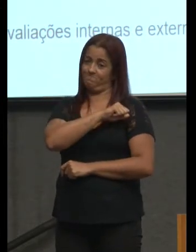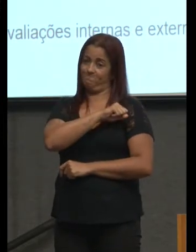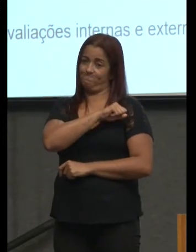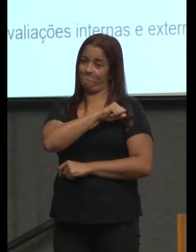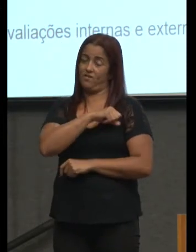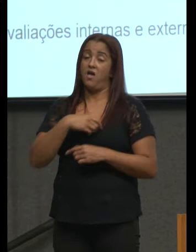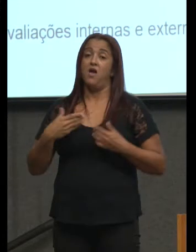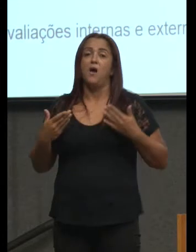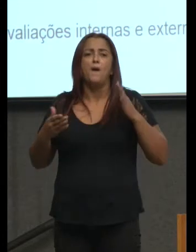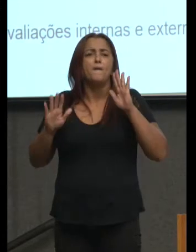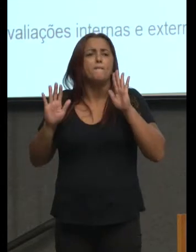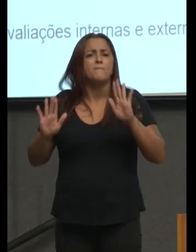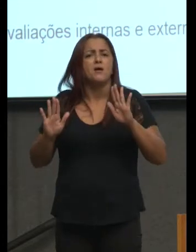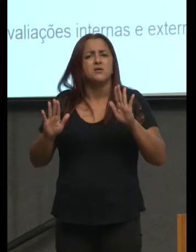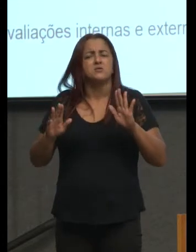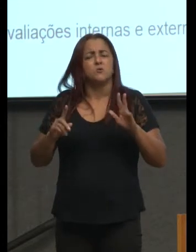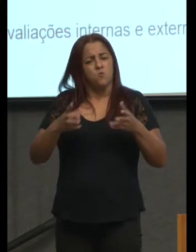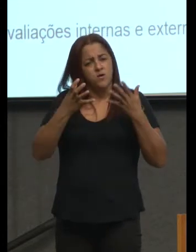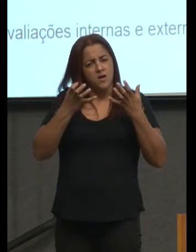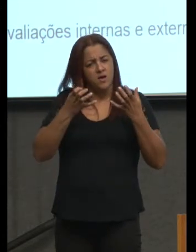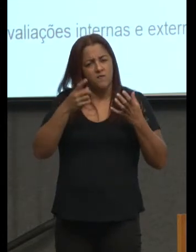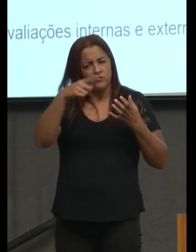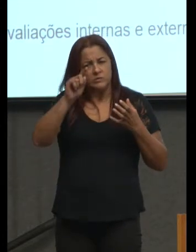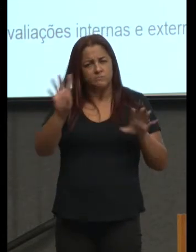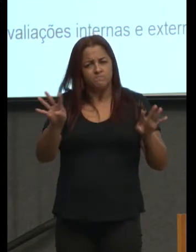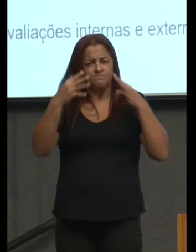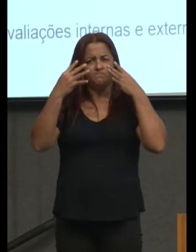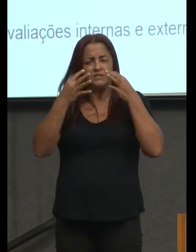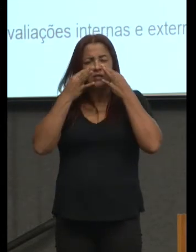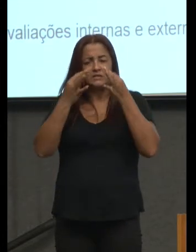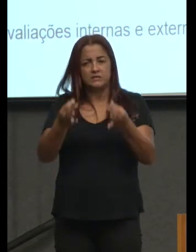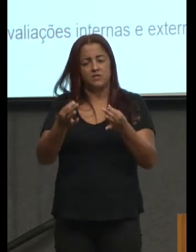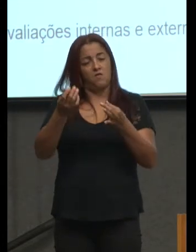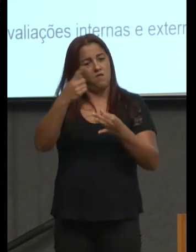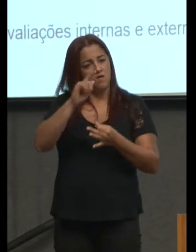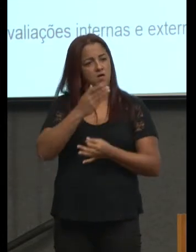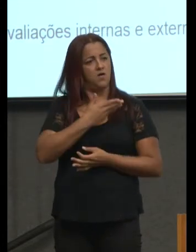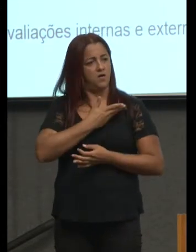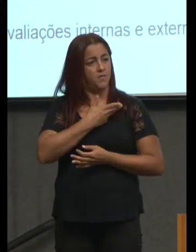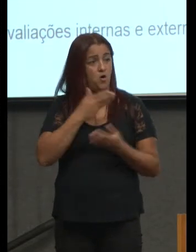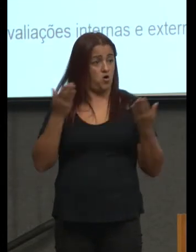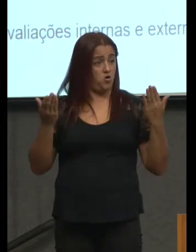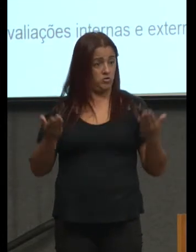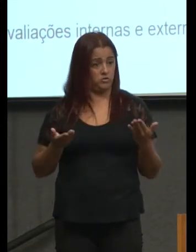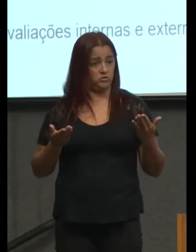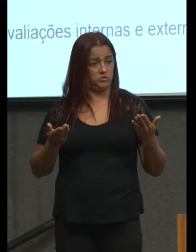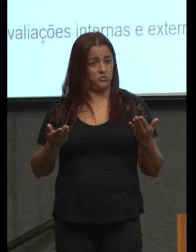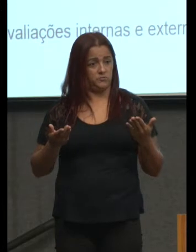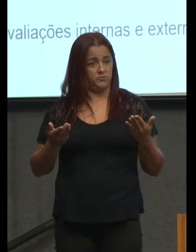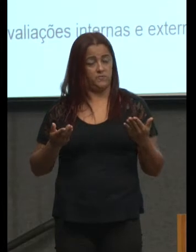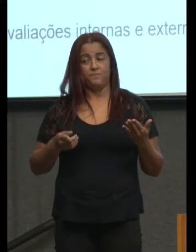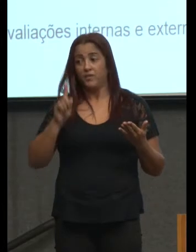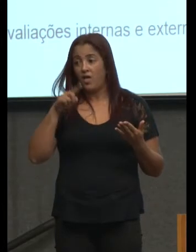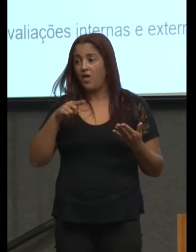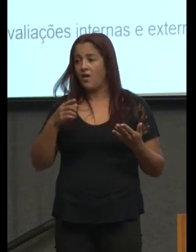mas o que eu quero chamar atenção assim lembrar para os colegas hoje é que